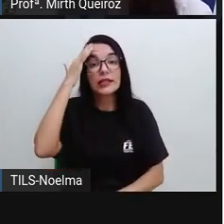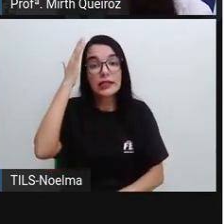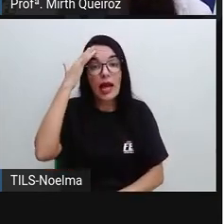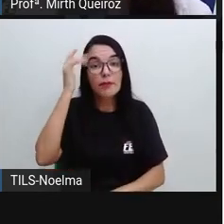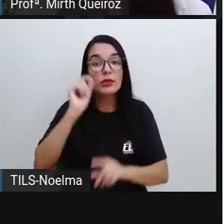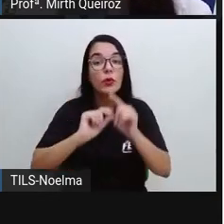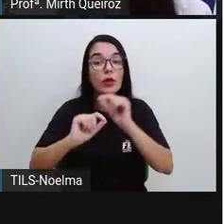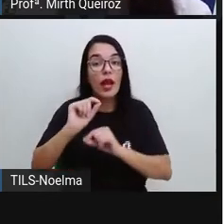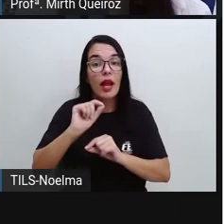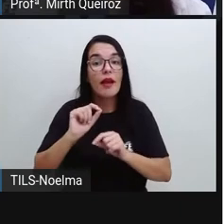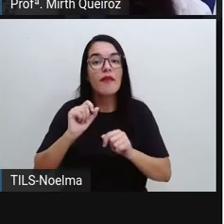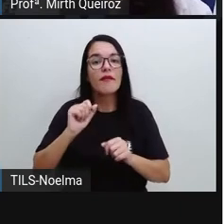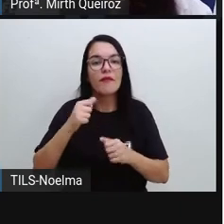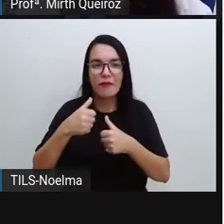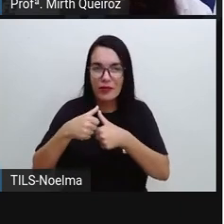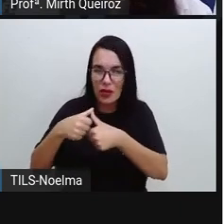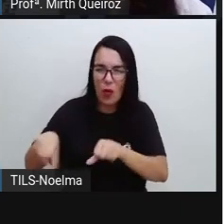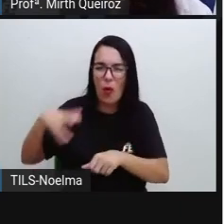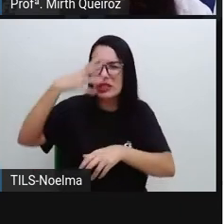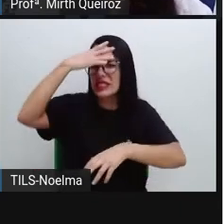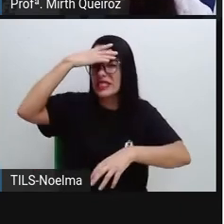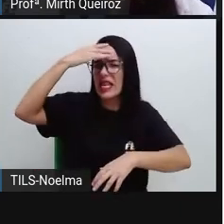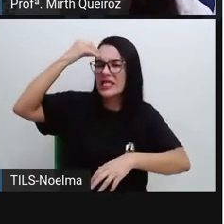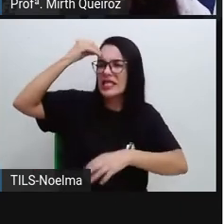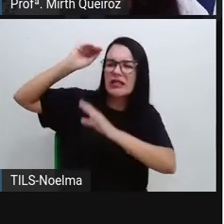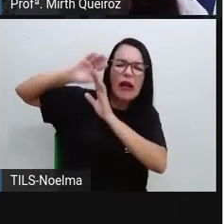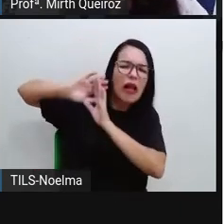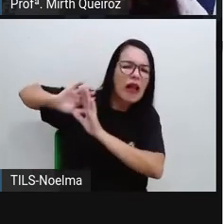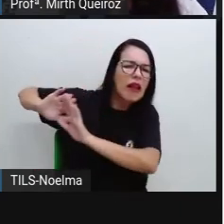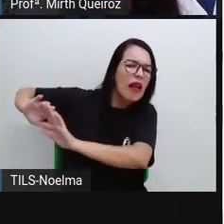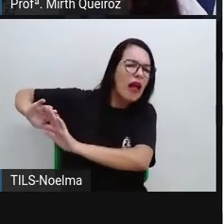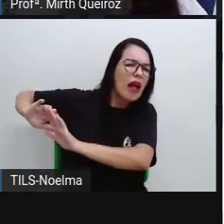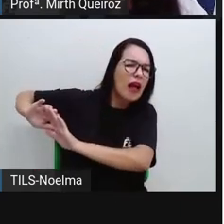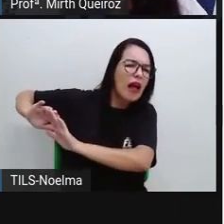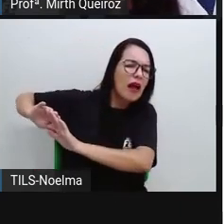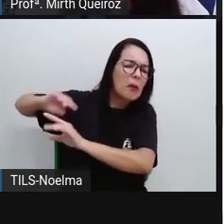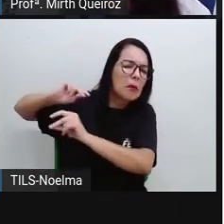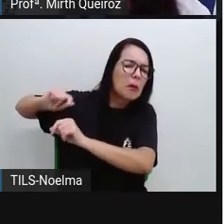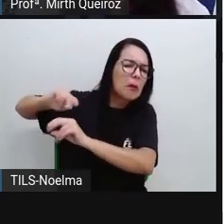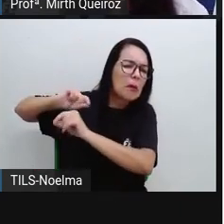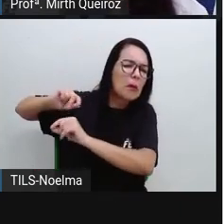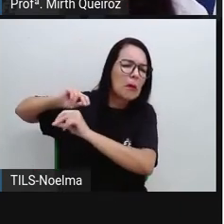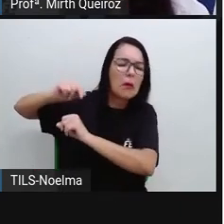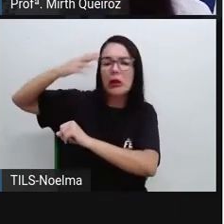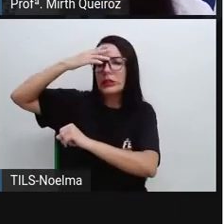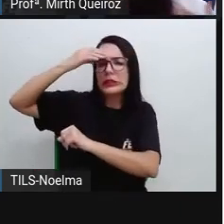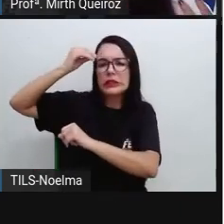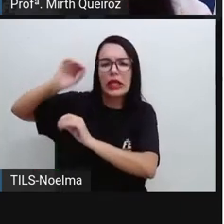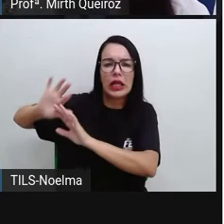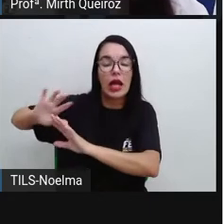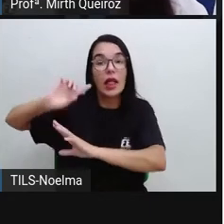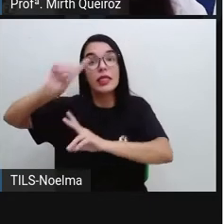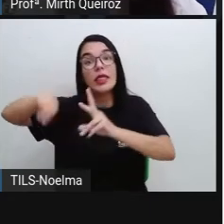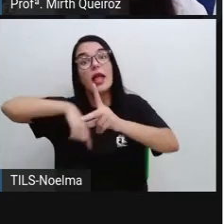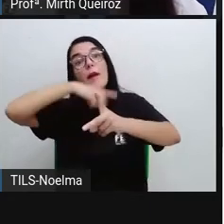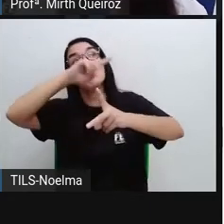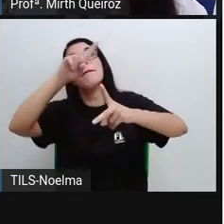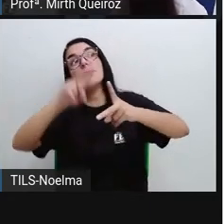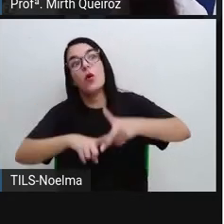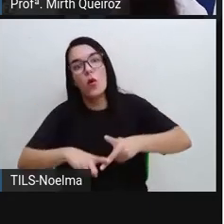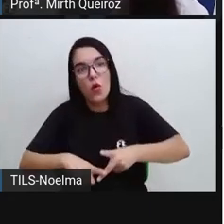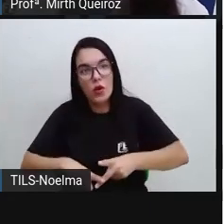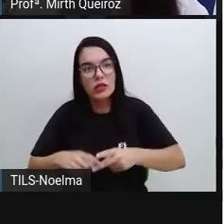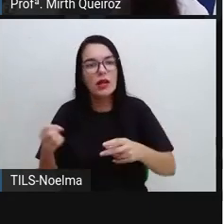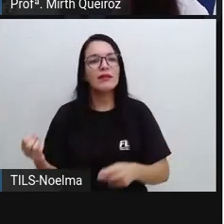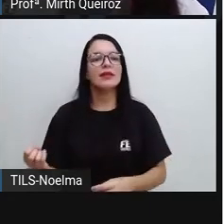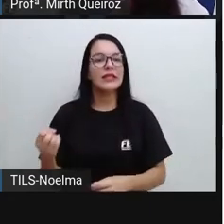Sabe-se que ela foi esquecida, ela foi escrita durante esse período, foi esquecida e, mais tarde, ela